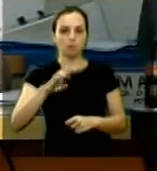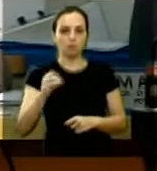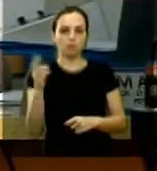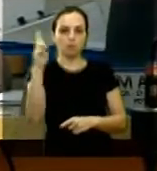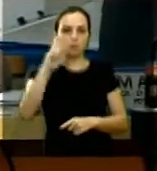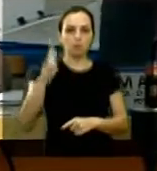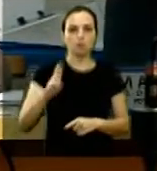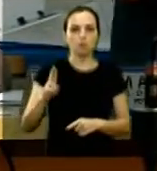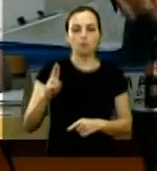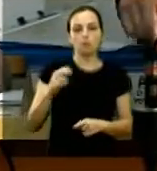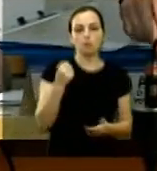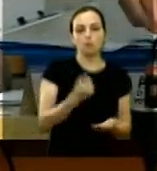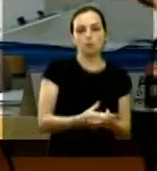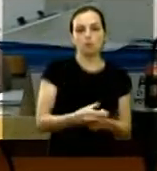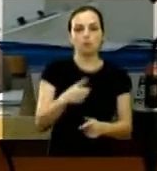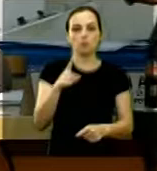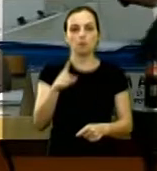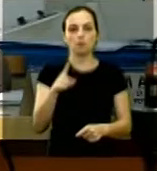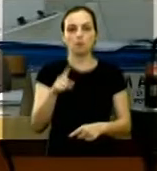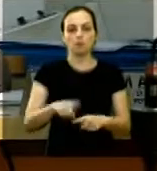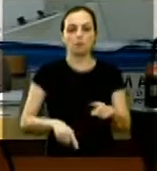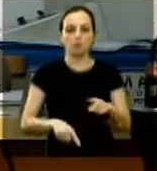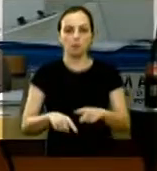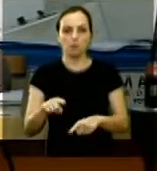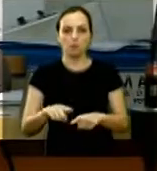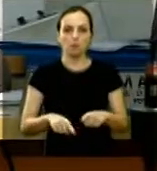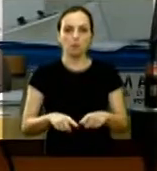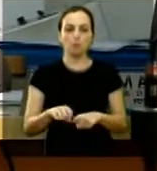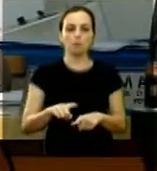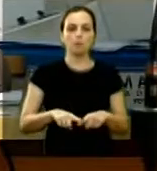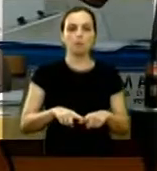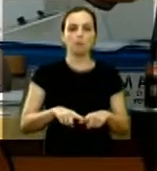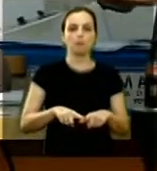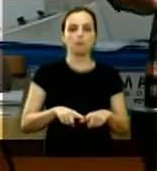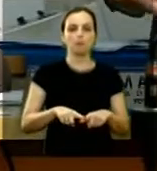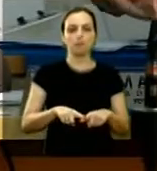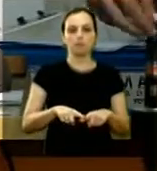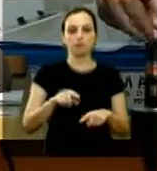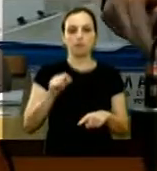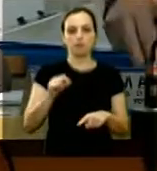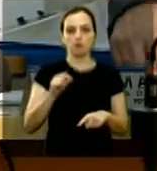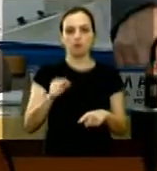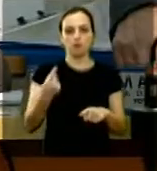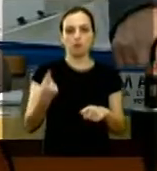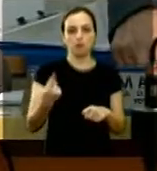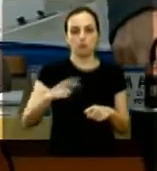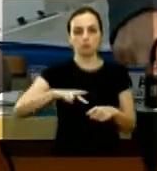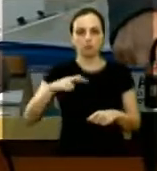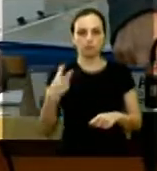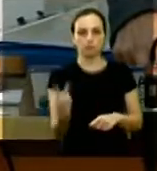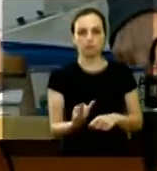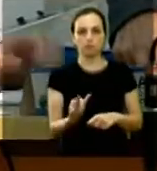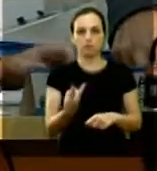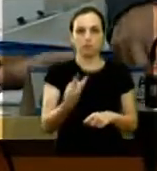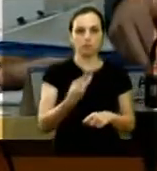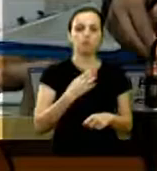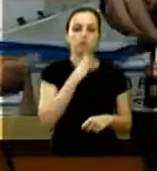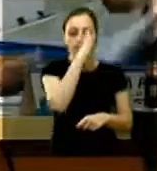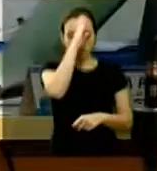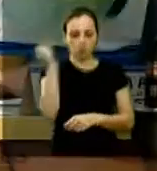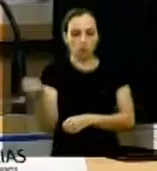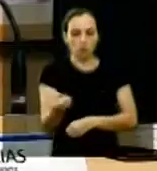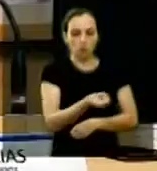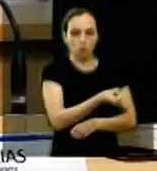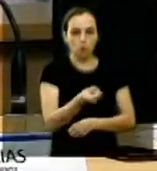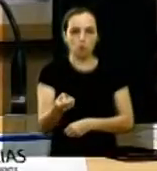despesa referente à aquisição de cinco bombas costais de combate a incêndio para o corpo de bombeiro de outras